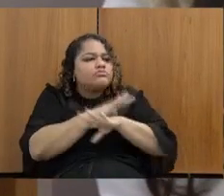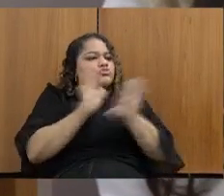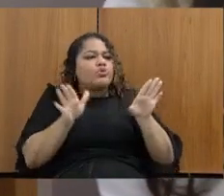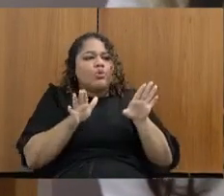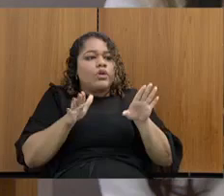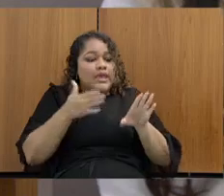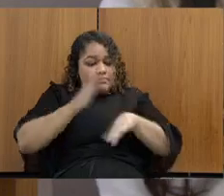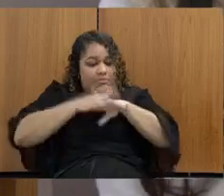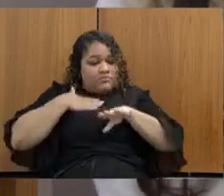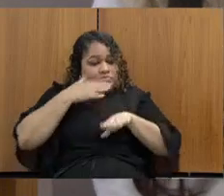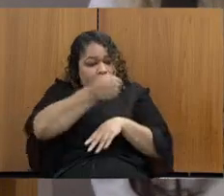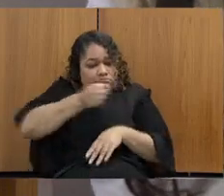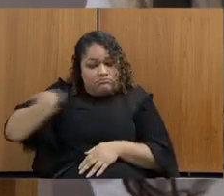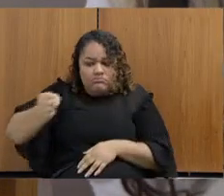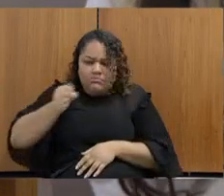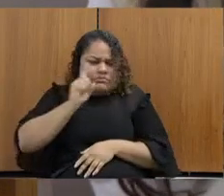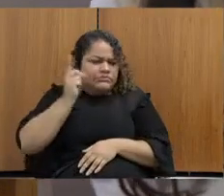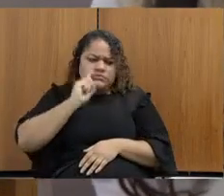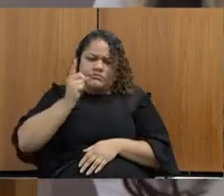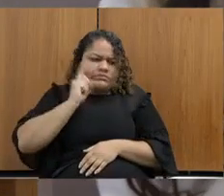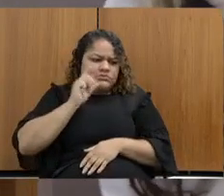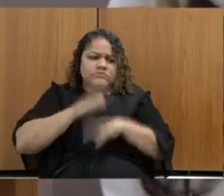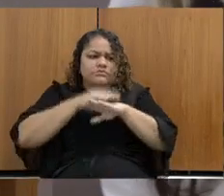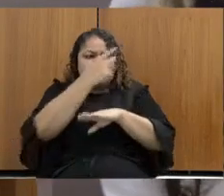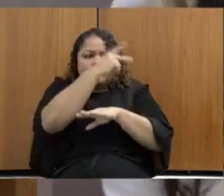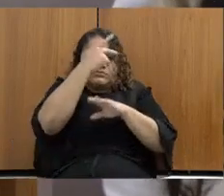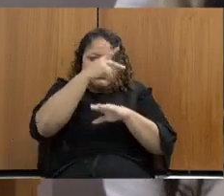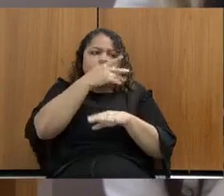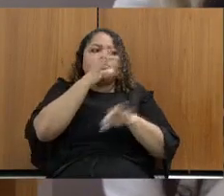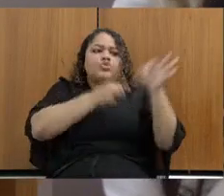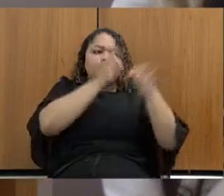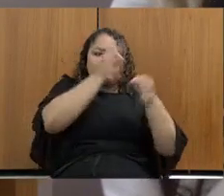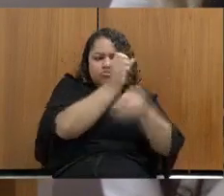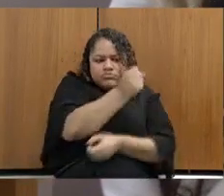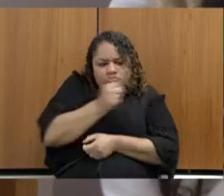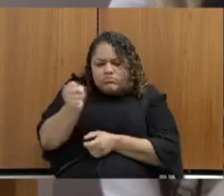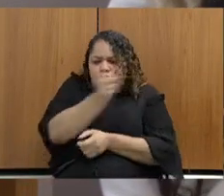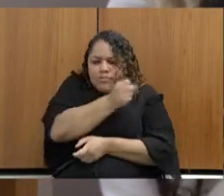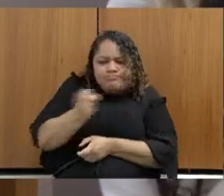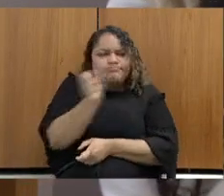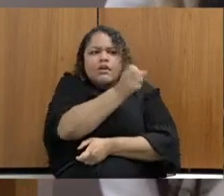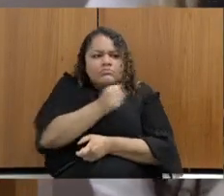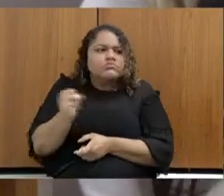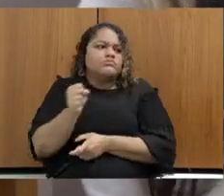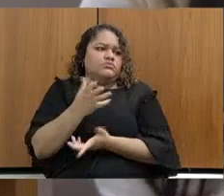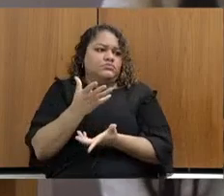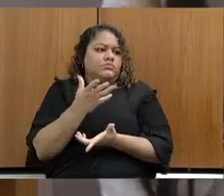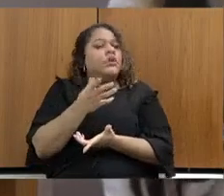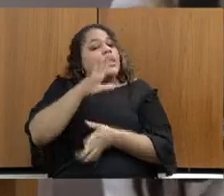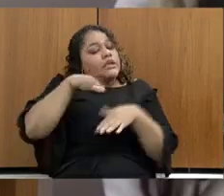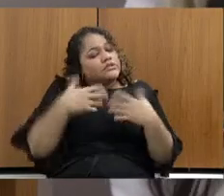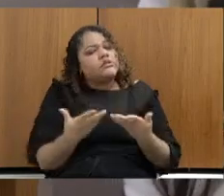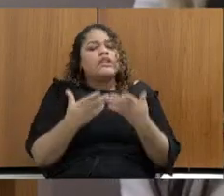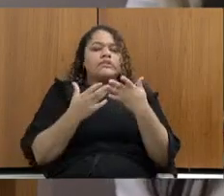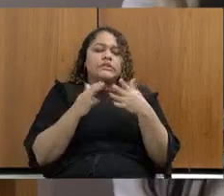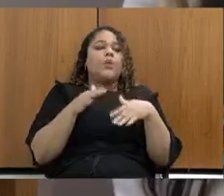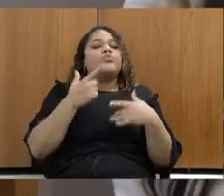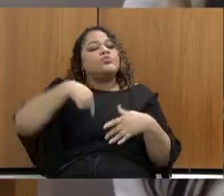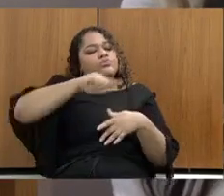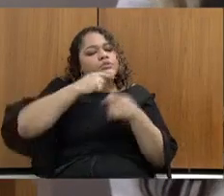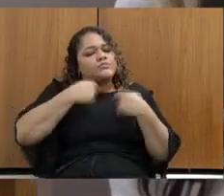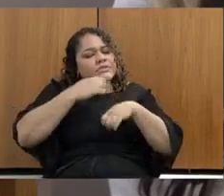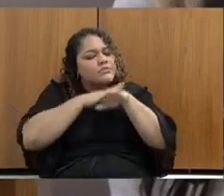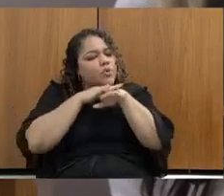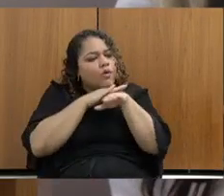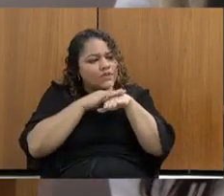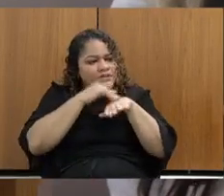conta lá dentro, todos eles foram via mandato de prisão. Então, é preciso, é preciso realmente que haja uma conversa com o